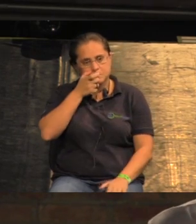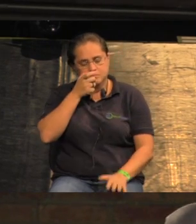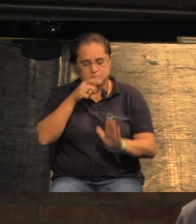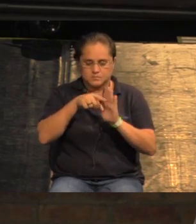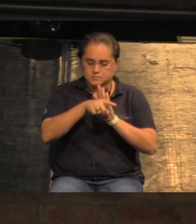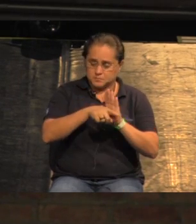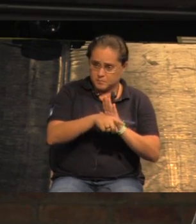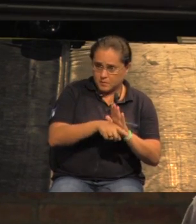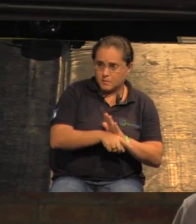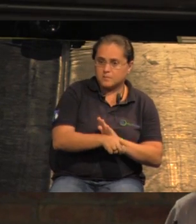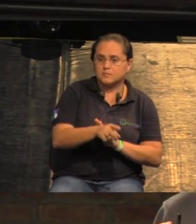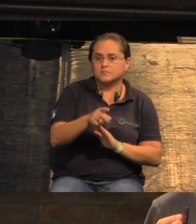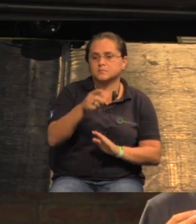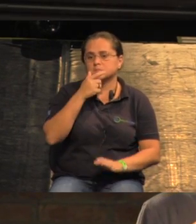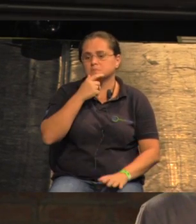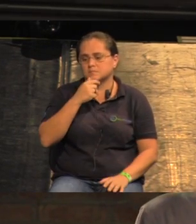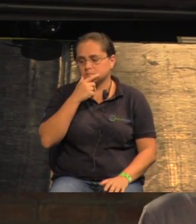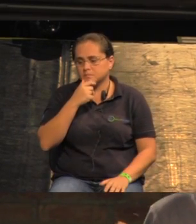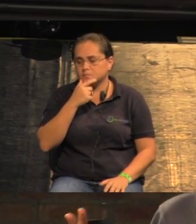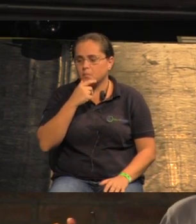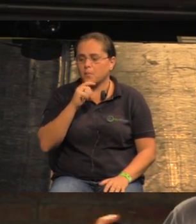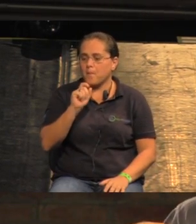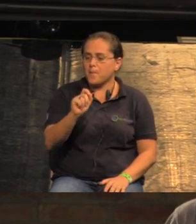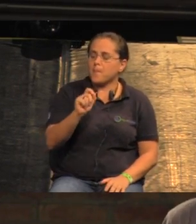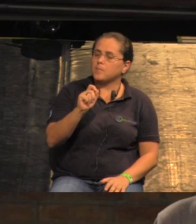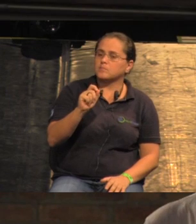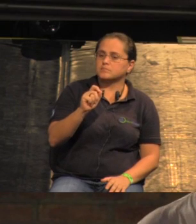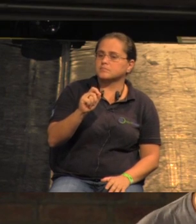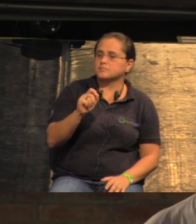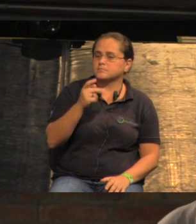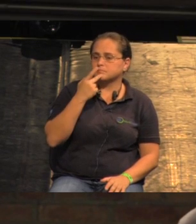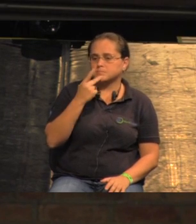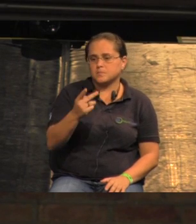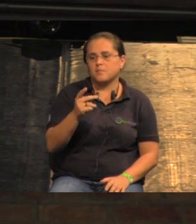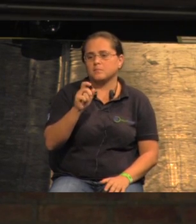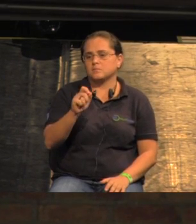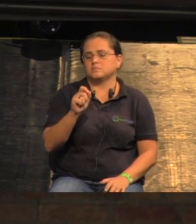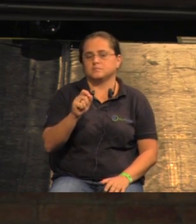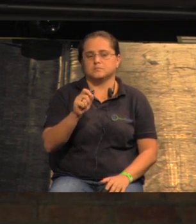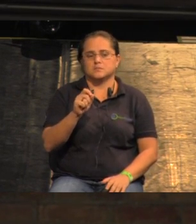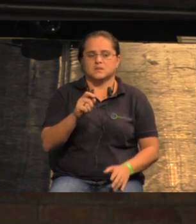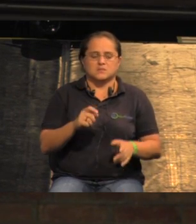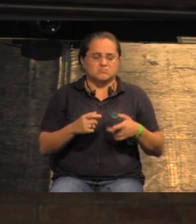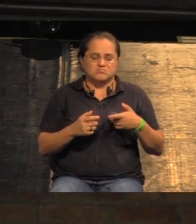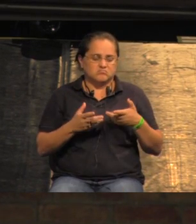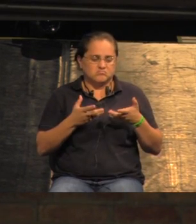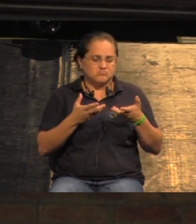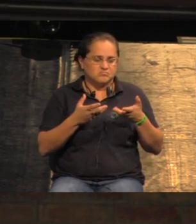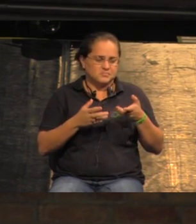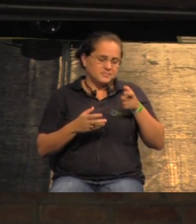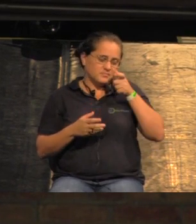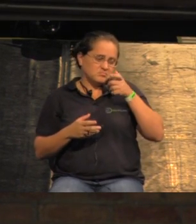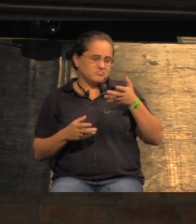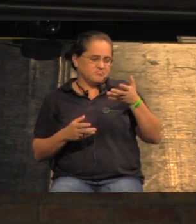um pesquisador de Yale que faz uma correlação direta entre o desinteresse ou a